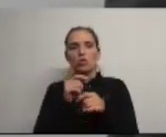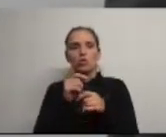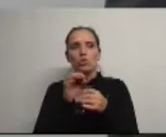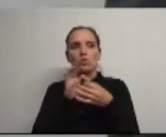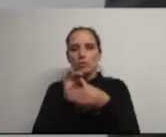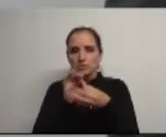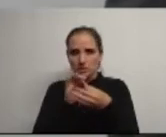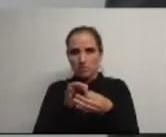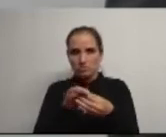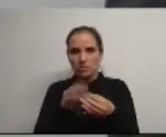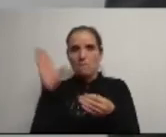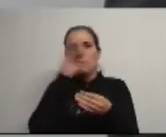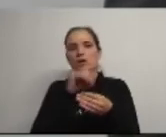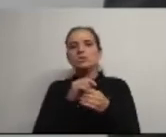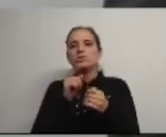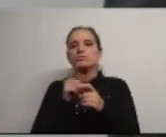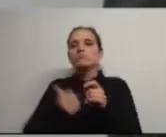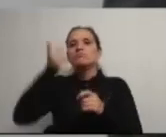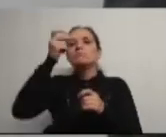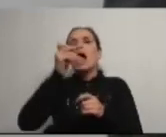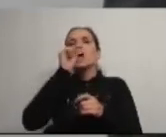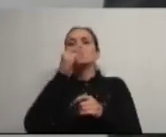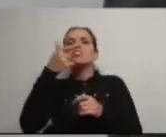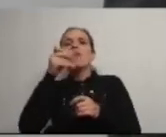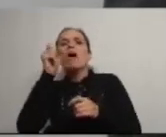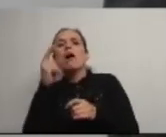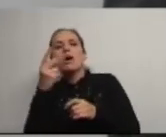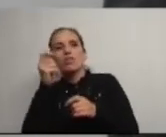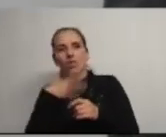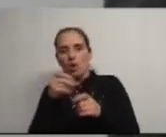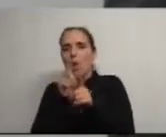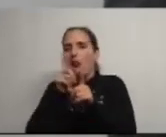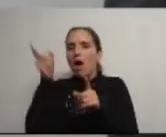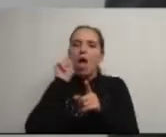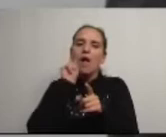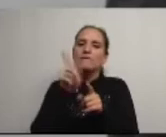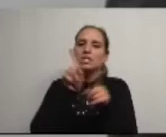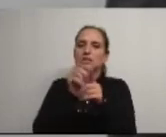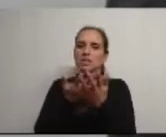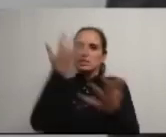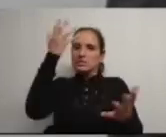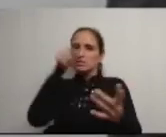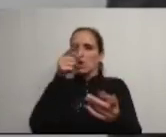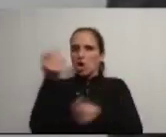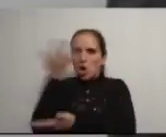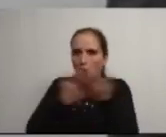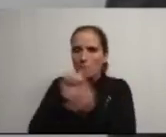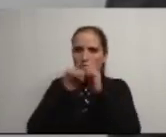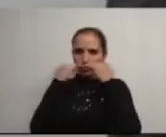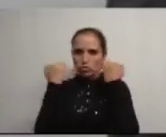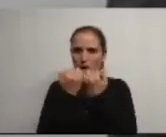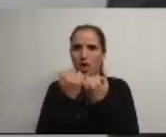todos, mais um sucesso estrondoso do Agitágda, que se tornou uma marca de atração do município, vetor económico, social,